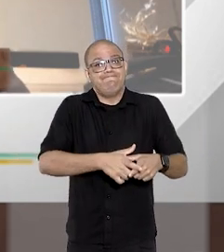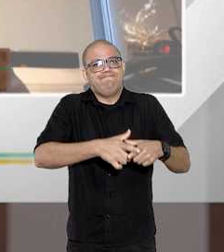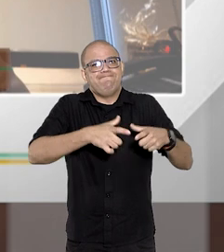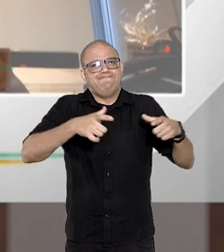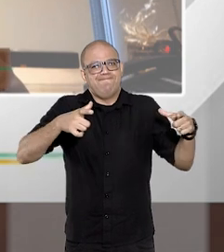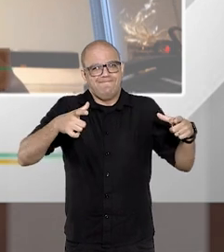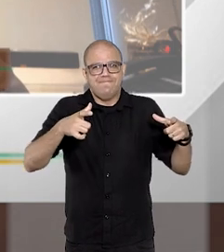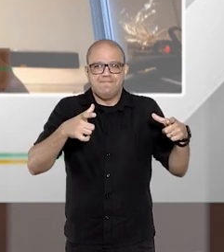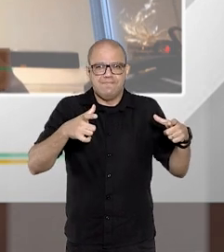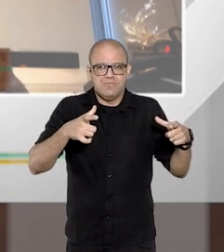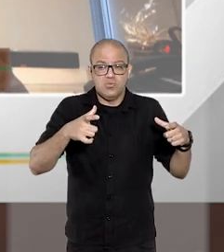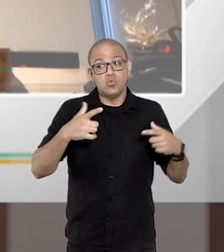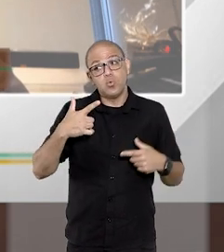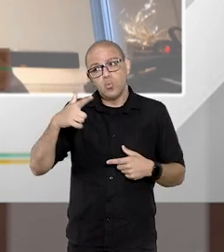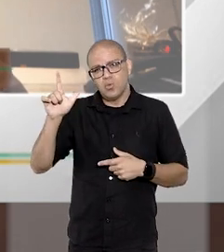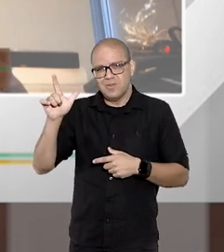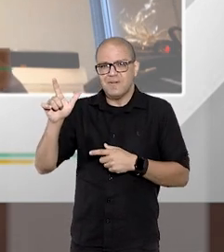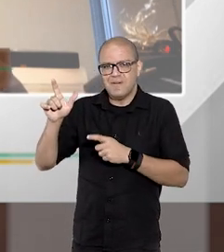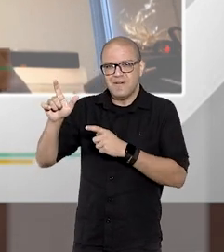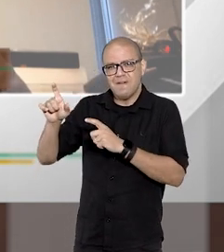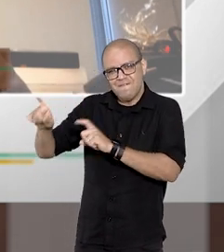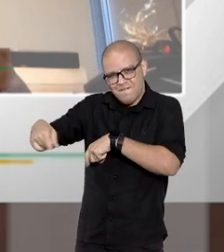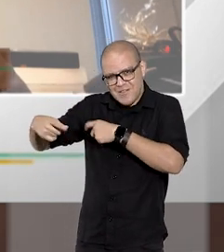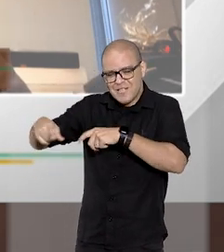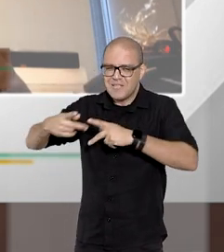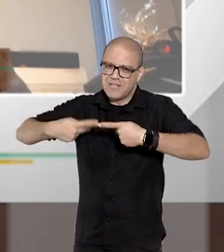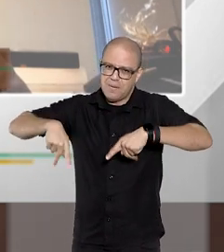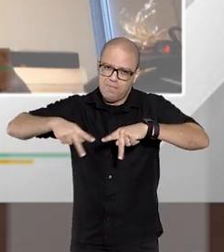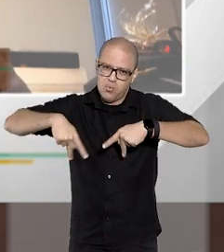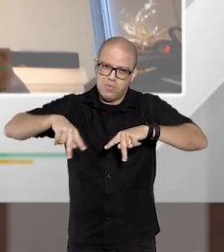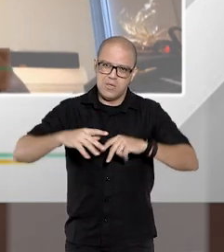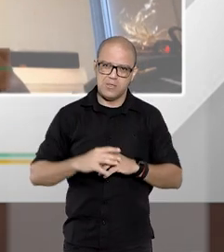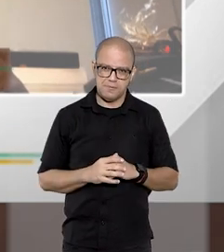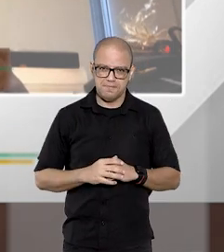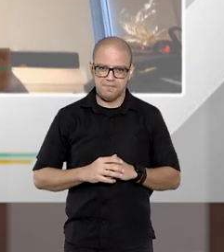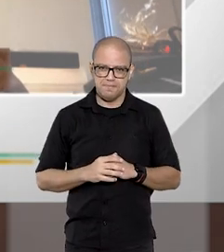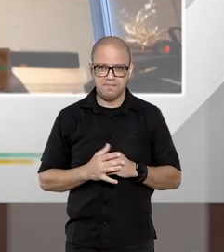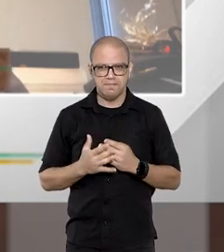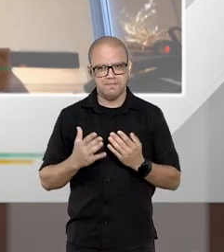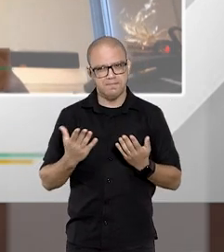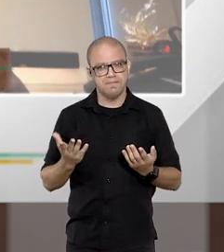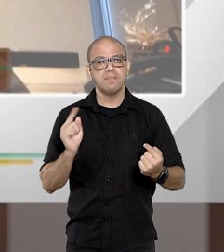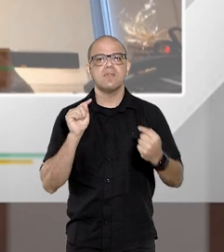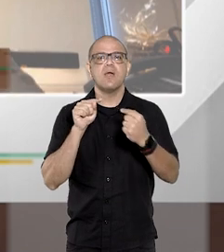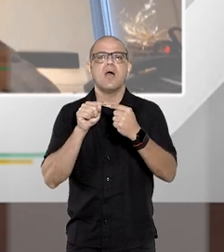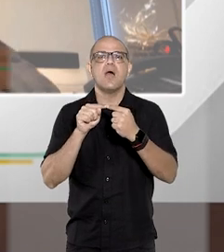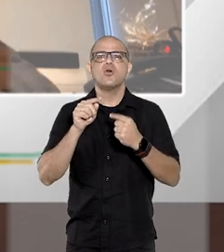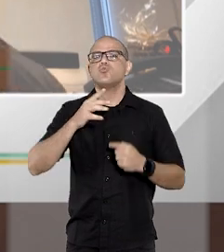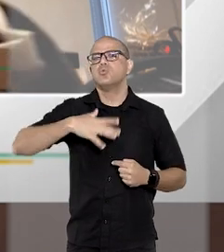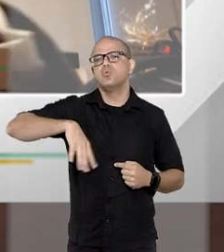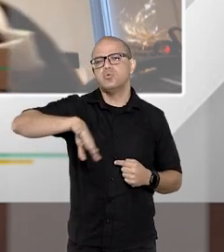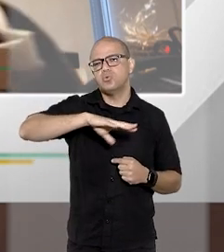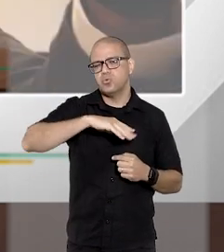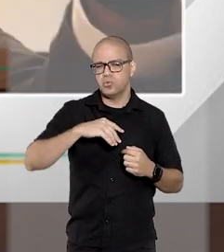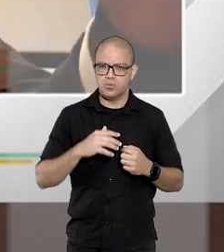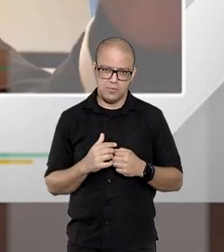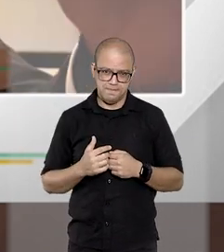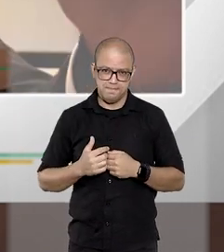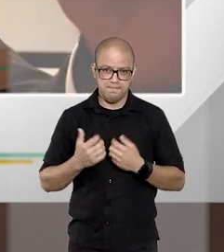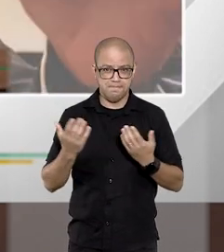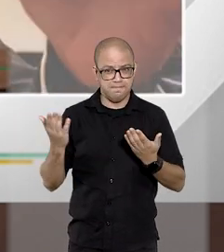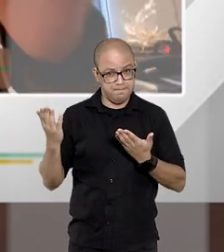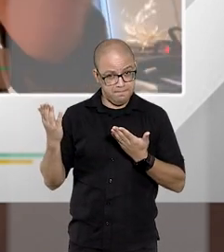amplo do que o conceito de fazenda pública, porque abrange todo o leque